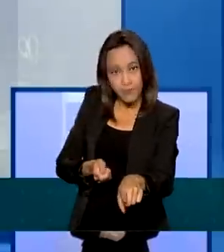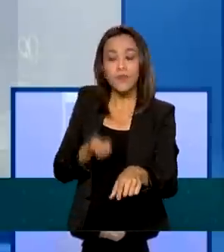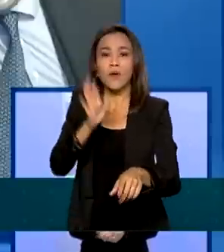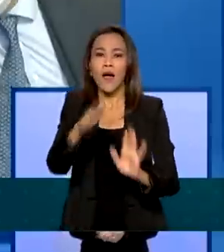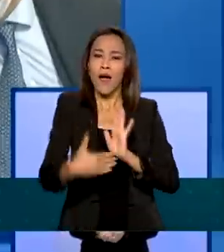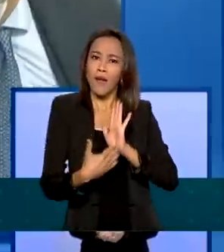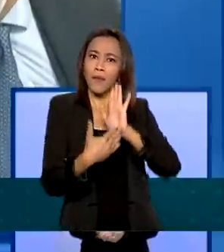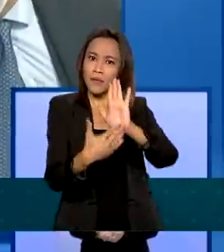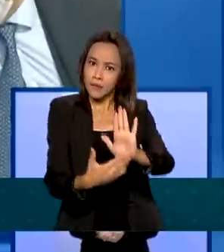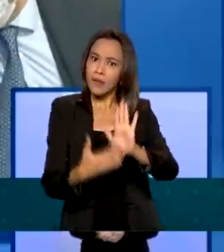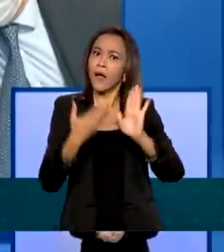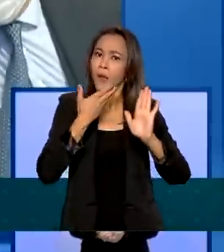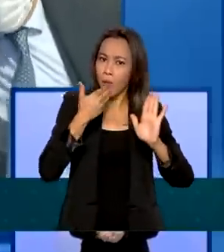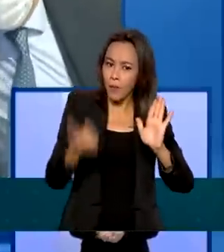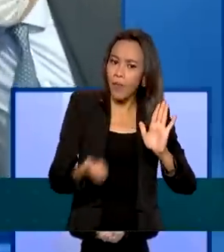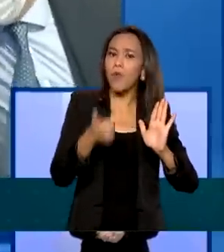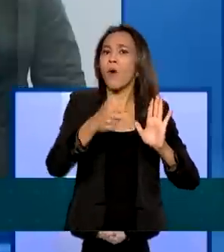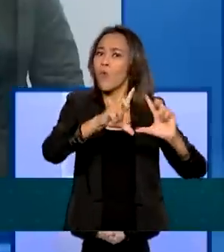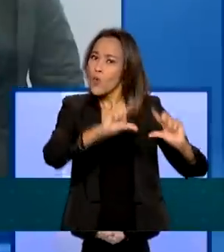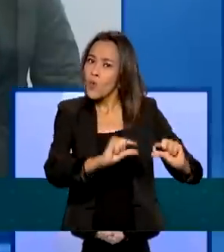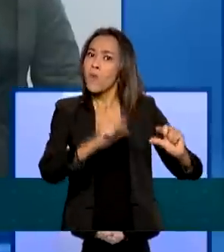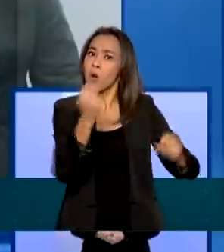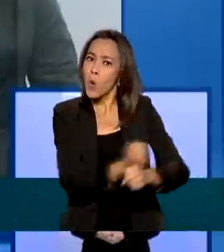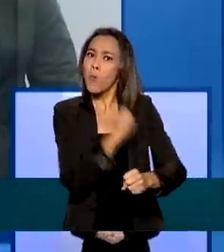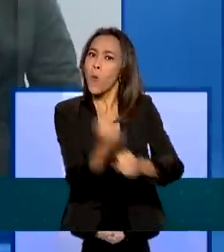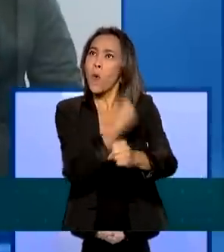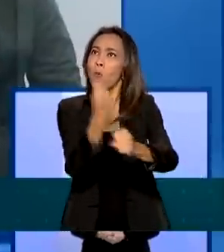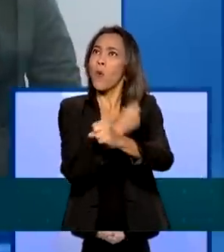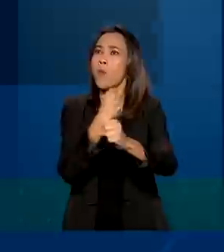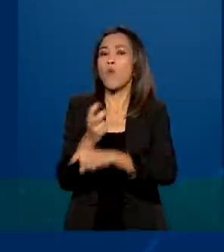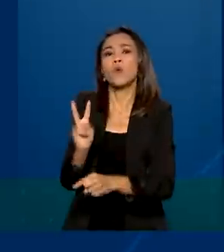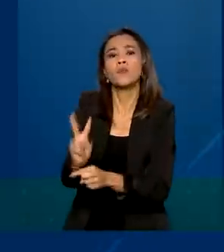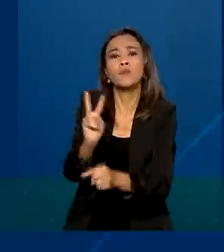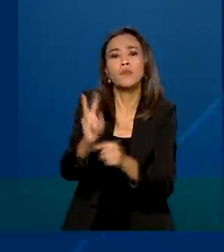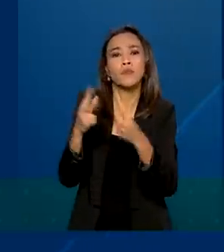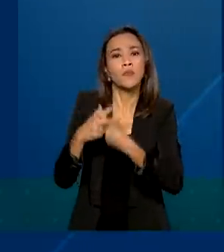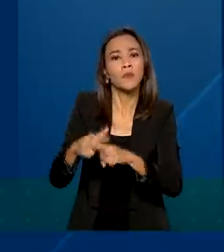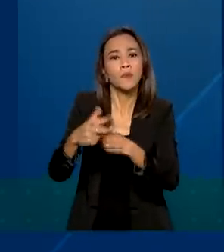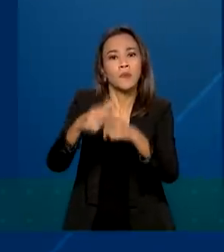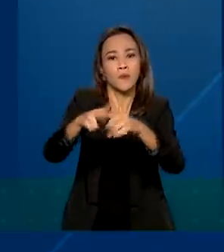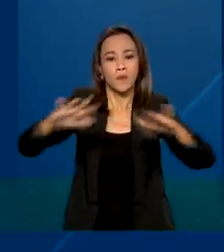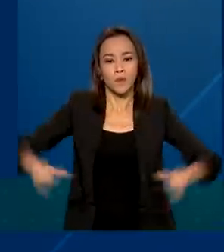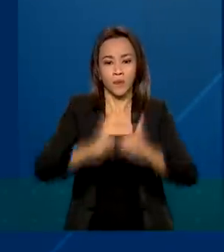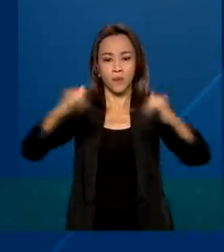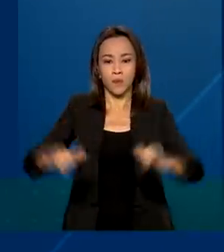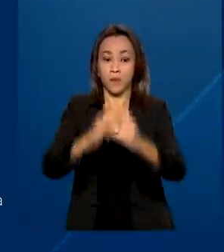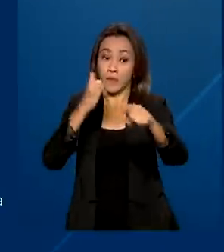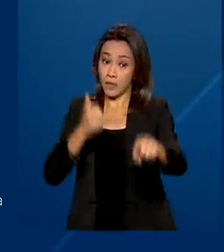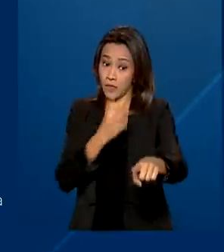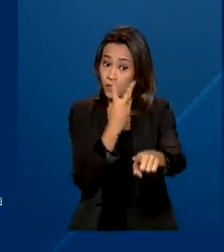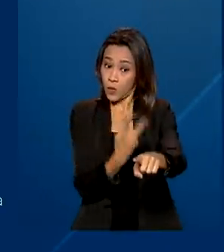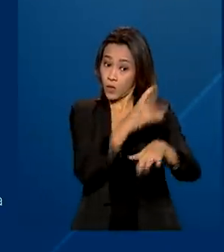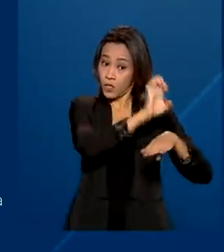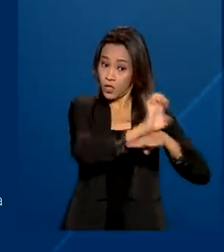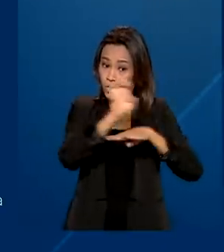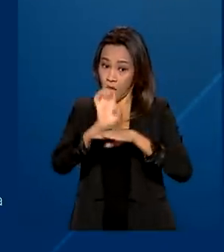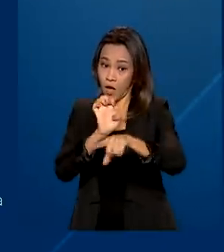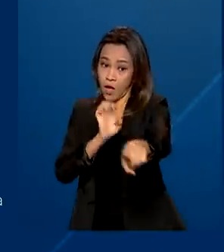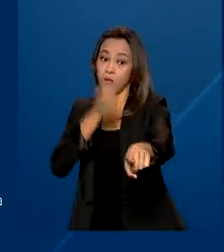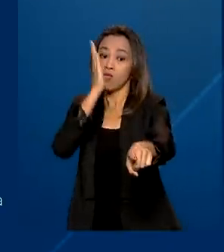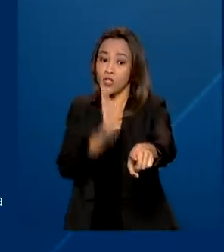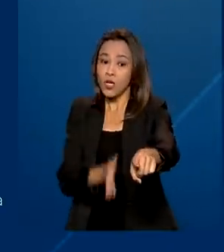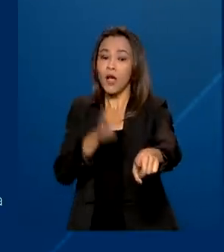apresentaram menor remuneração anual pela construção e manutenção das linhas. No Acre e em Rondônia, as instalações foram